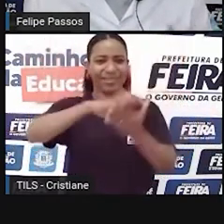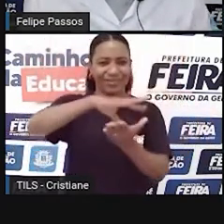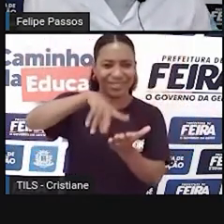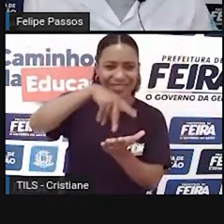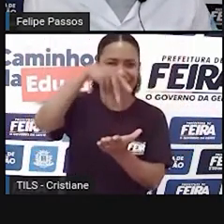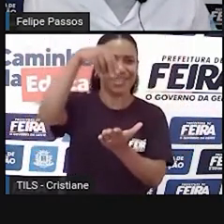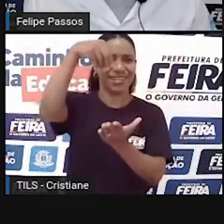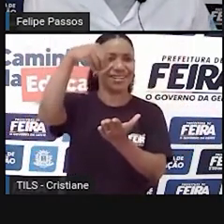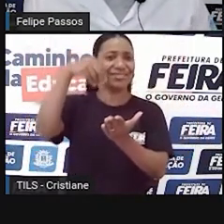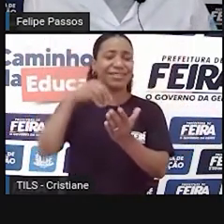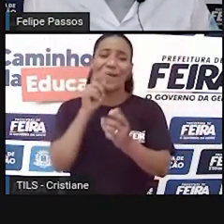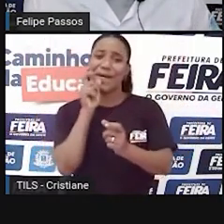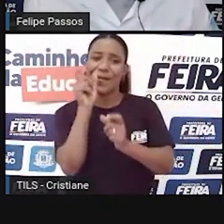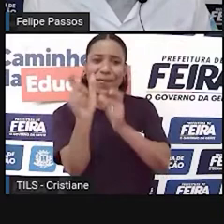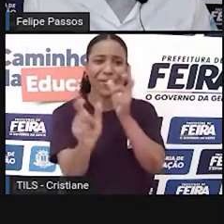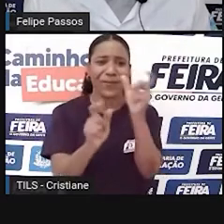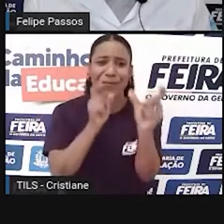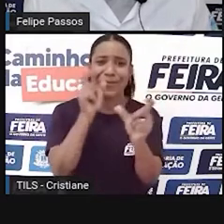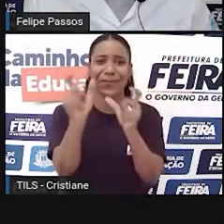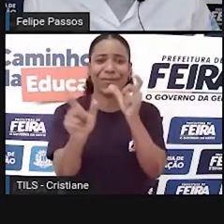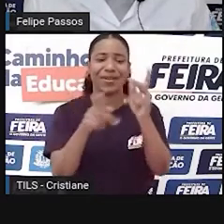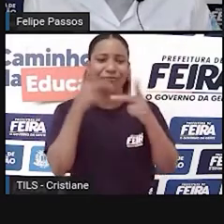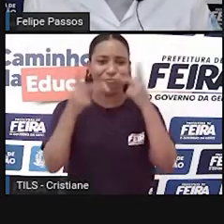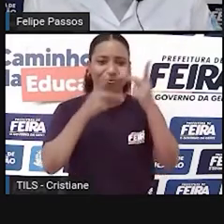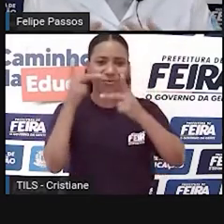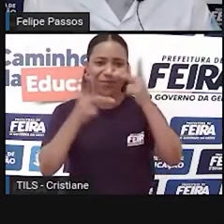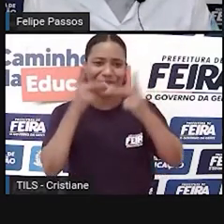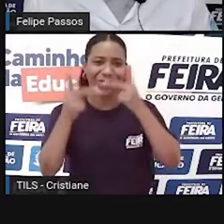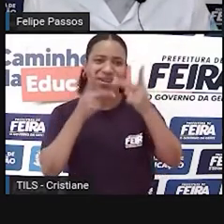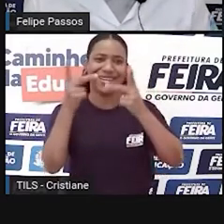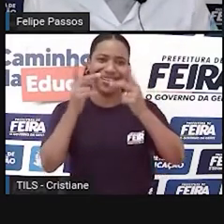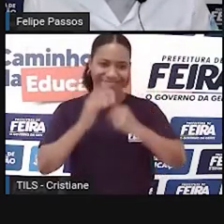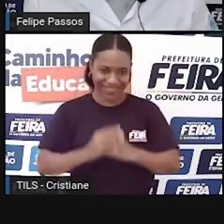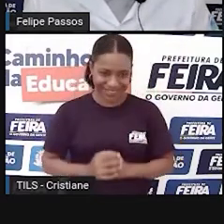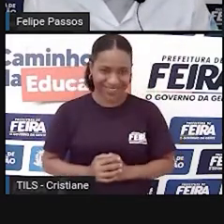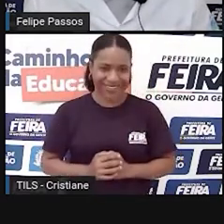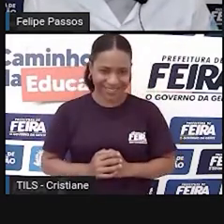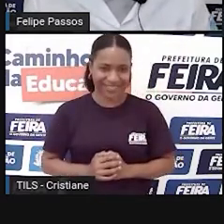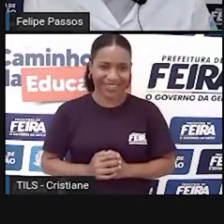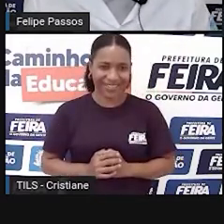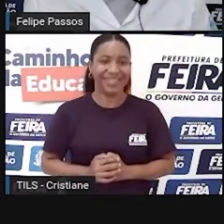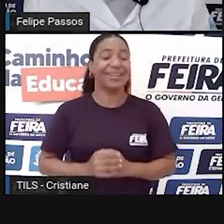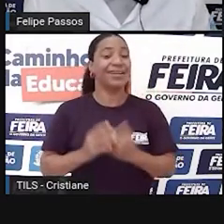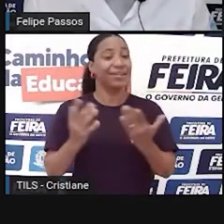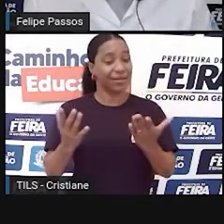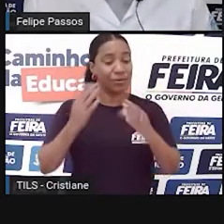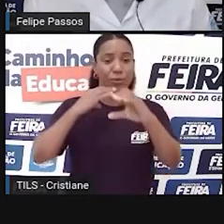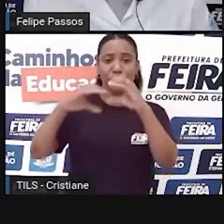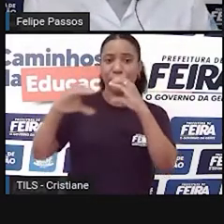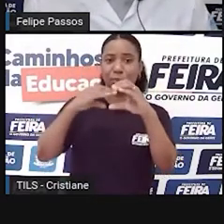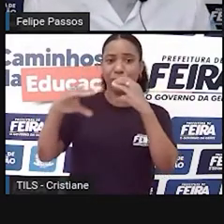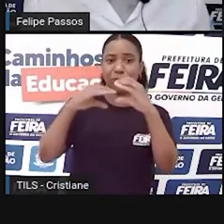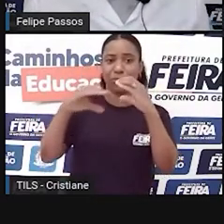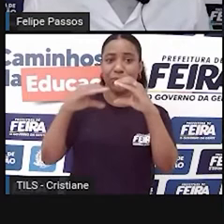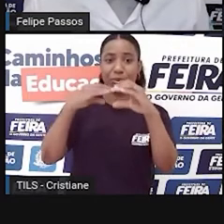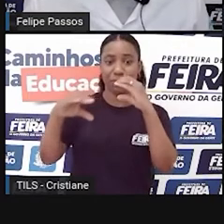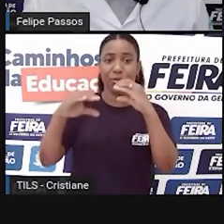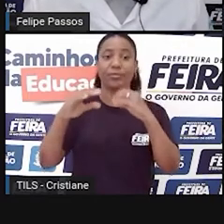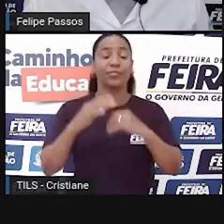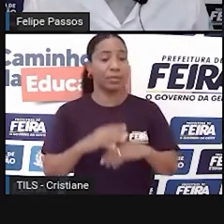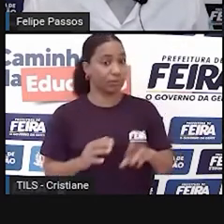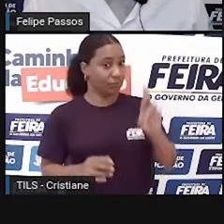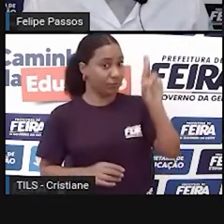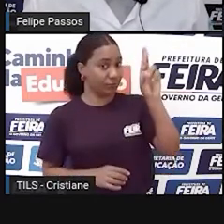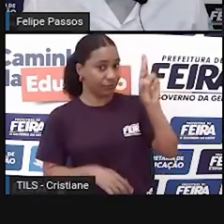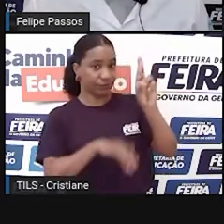a gente produz diversas formas de enviar sinais, enviar informações para os outros seres humanos. Então você tem um emissor